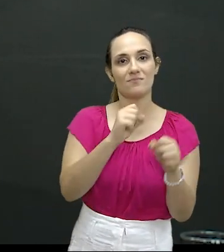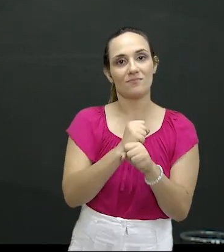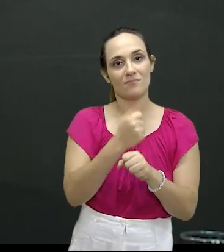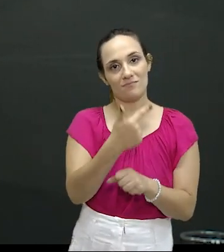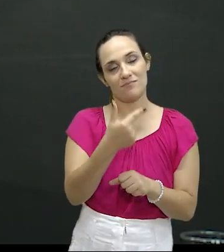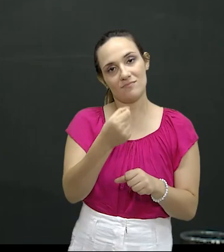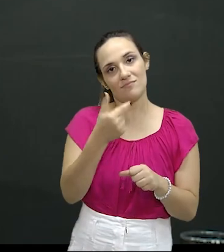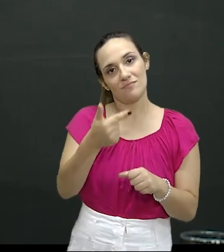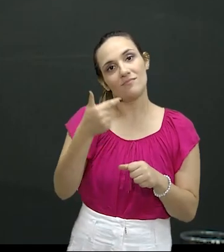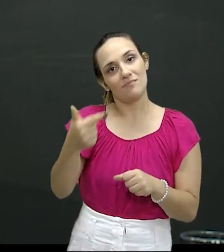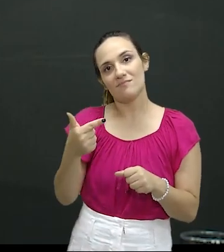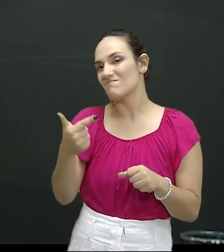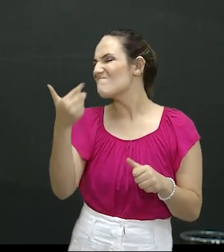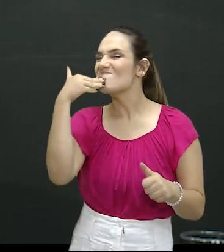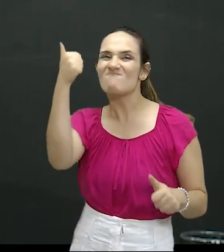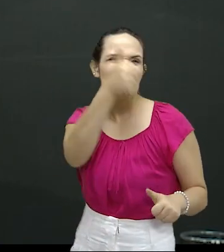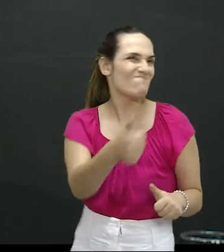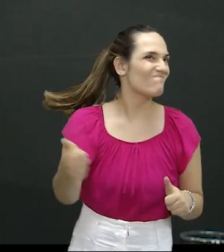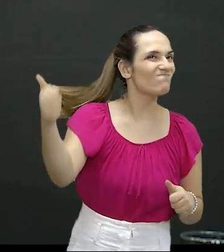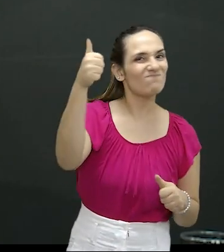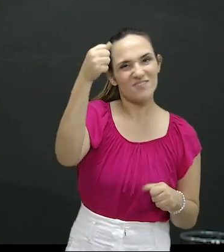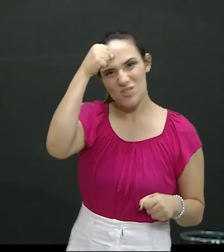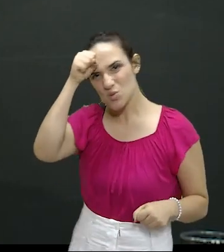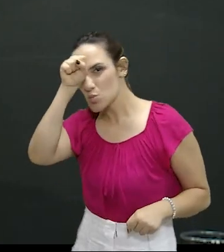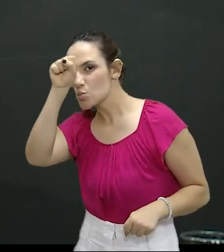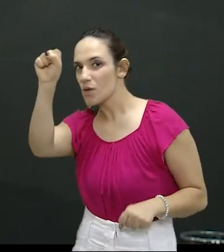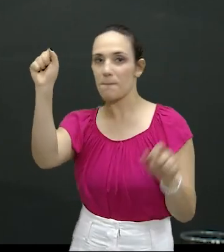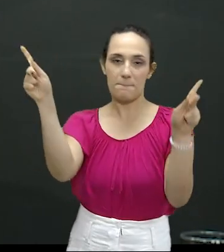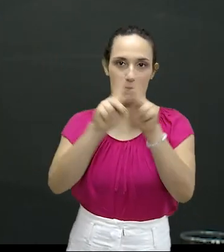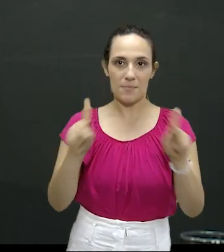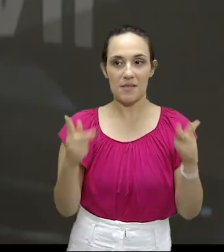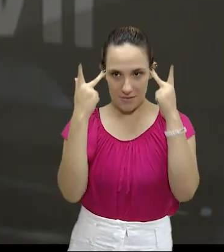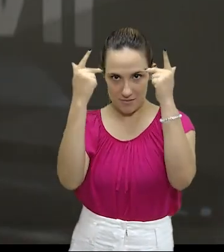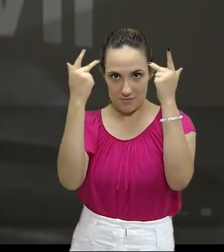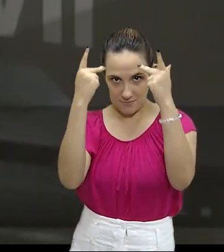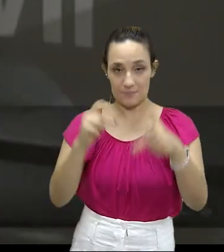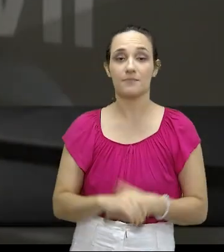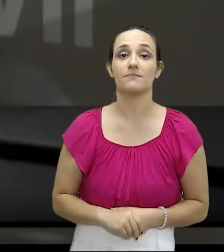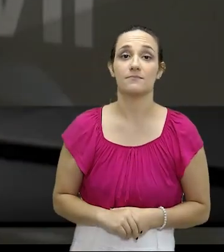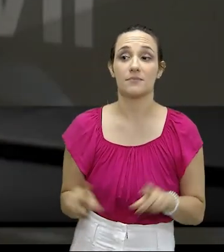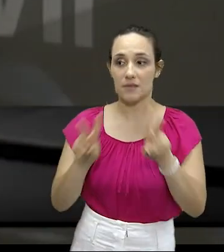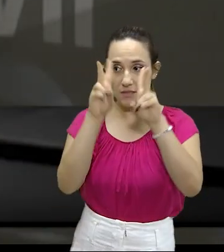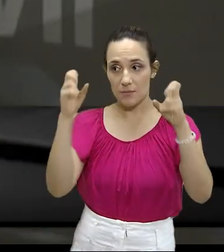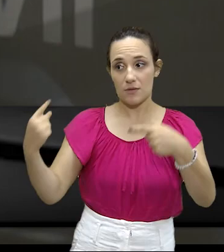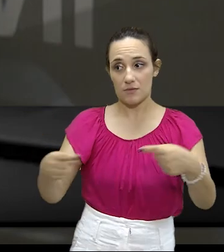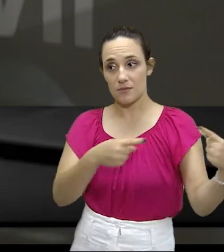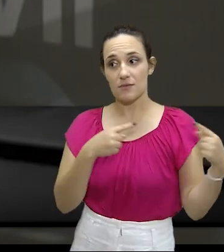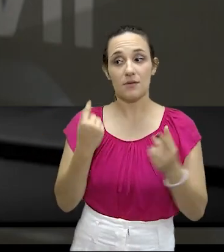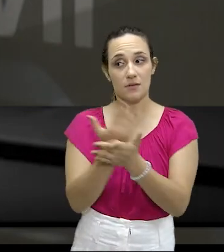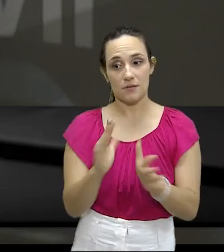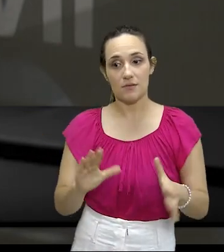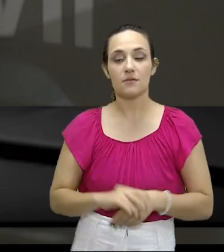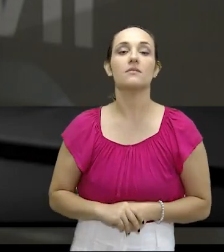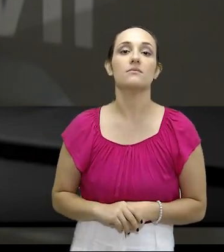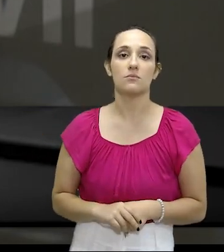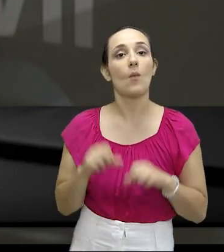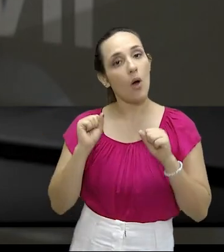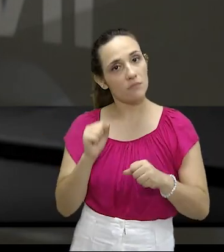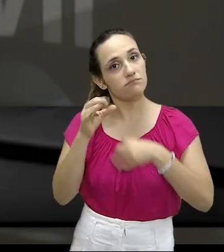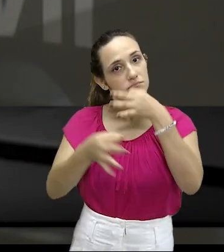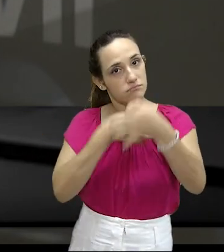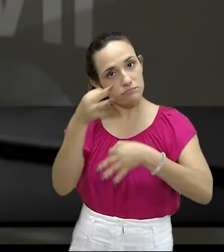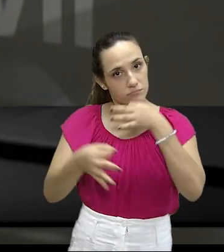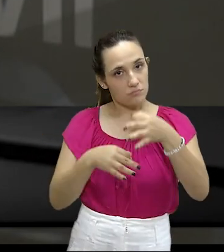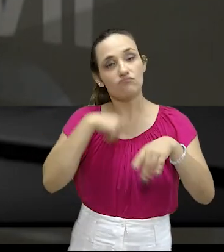2022 ainda o maior sucesso, de muita paz e tranquilidade. E o Segurança em Pauta vai ficando por aqui. Mande seus